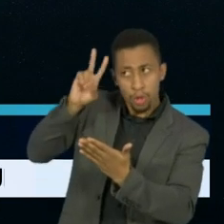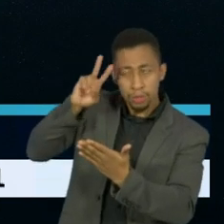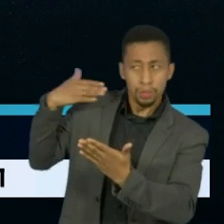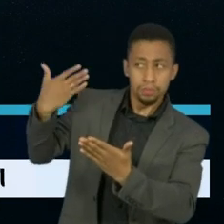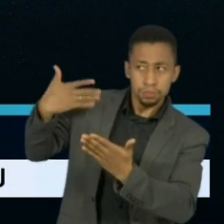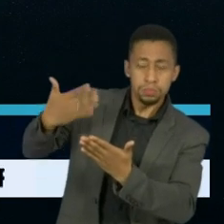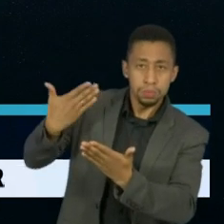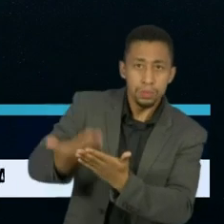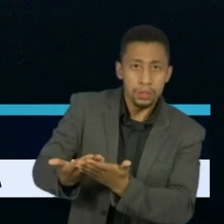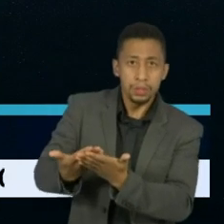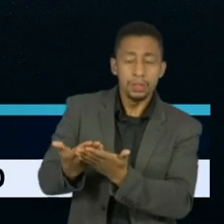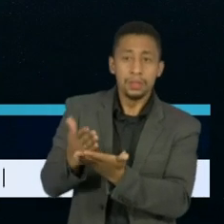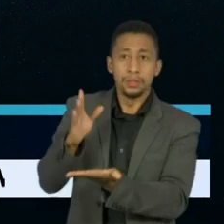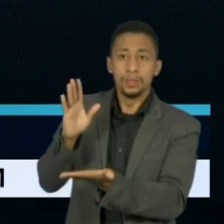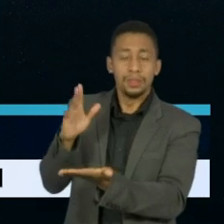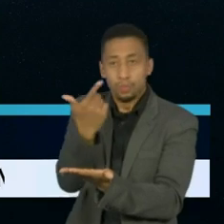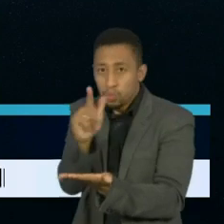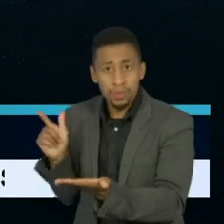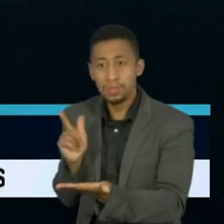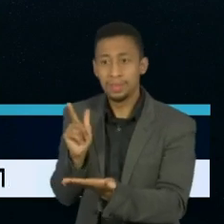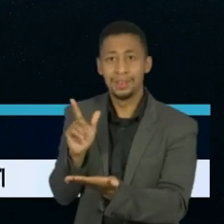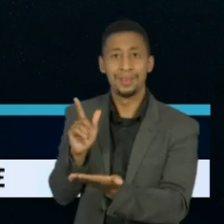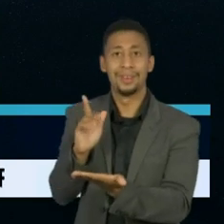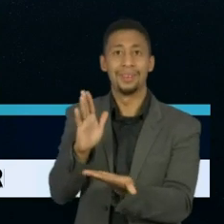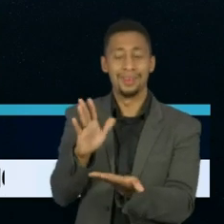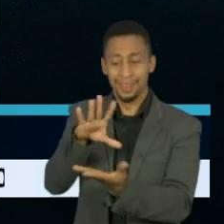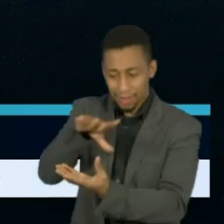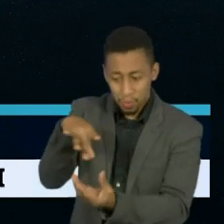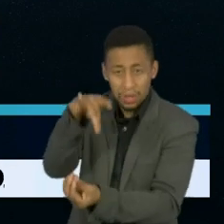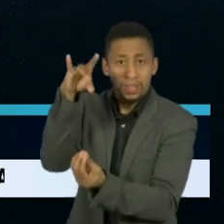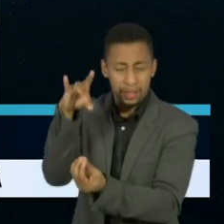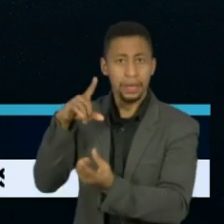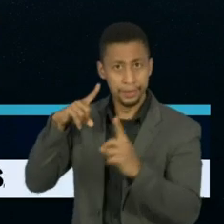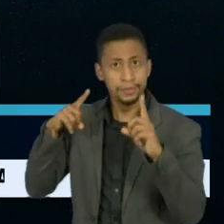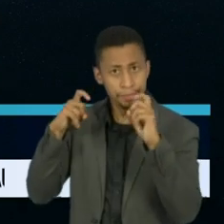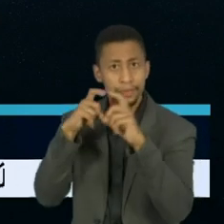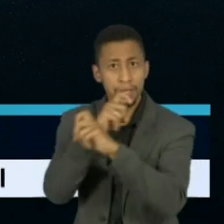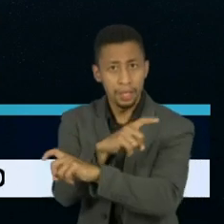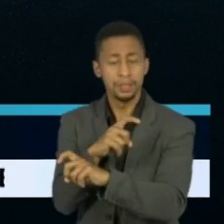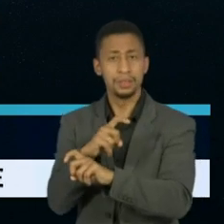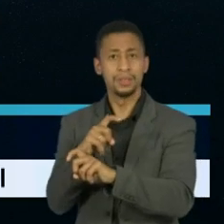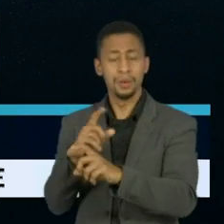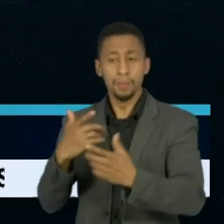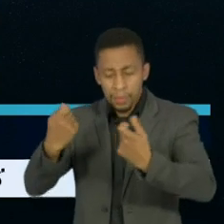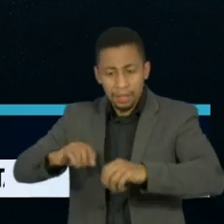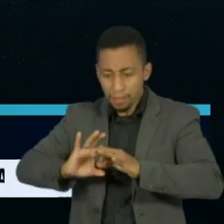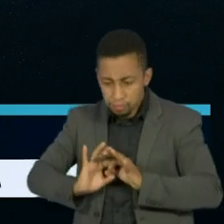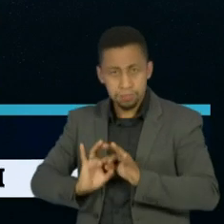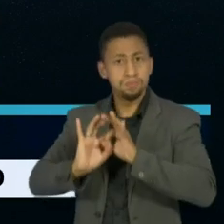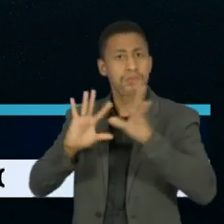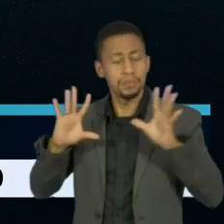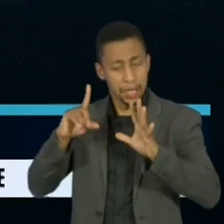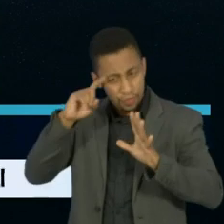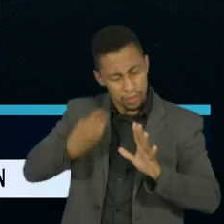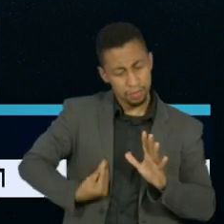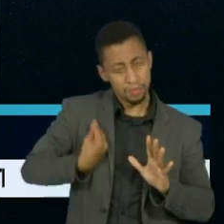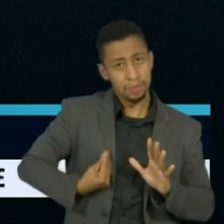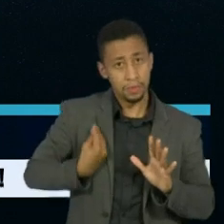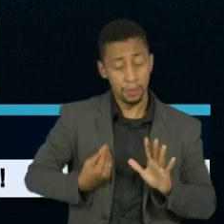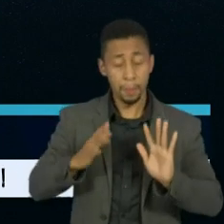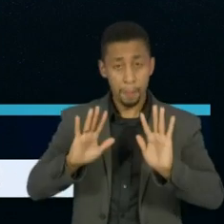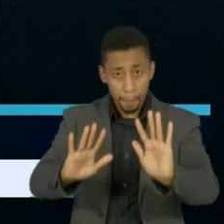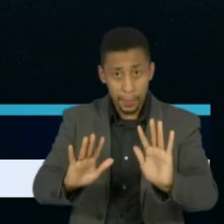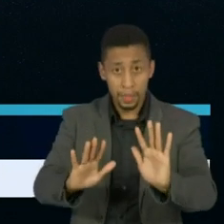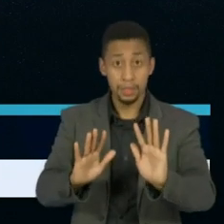liberdade. É diferente, é mais difícil você sobreviver quando não há liberdade. O que não quer dizer que havendo